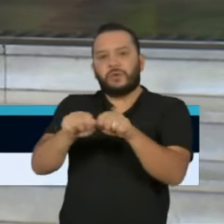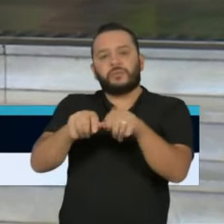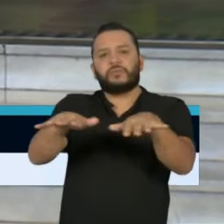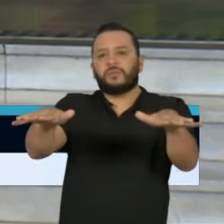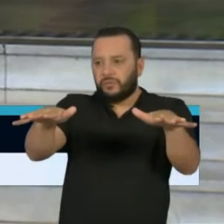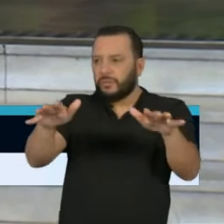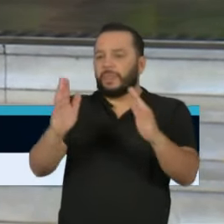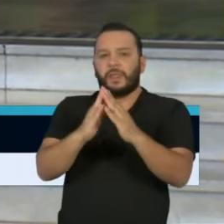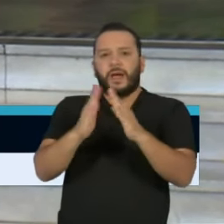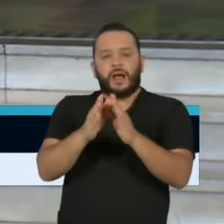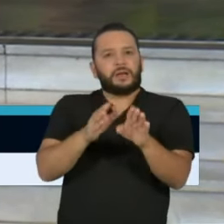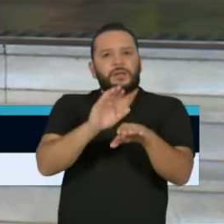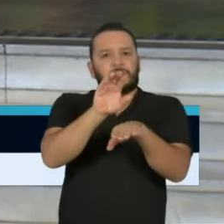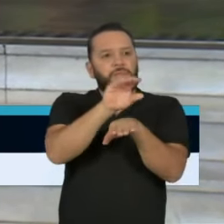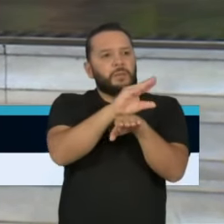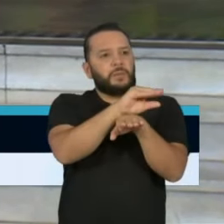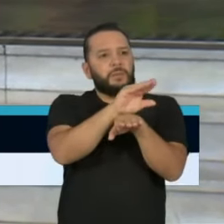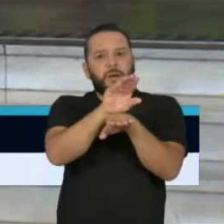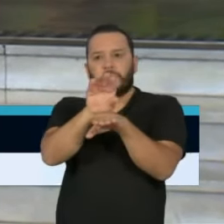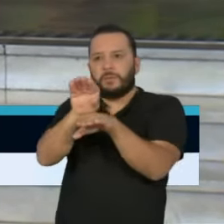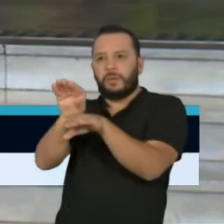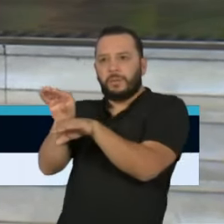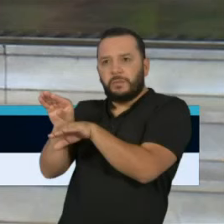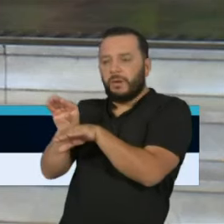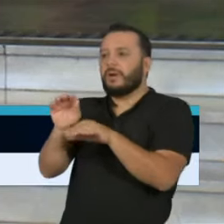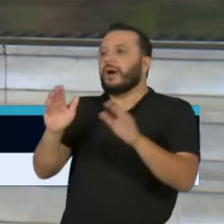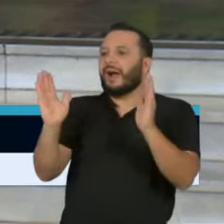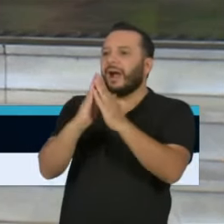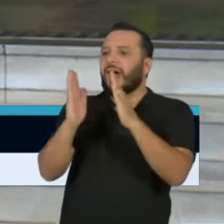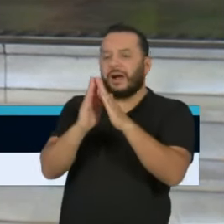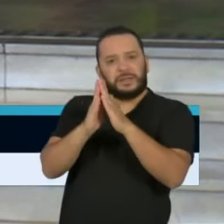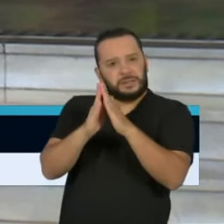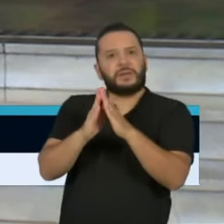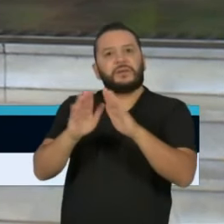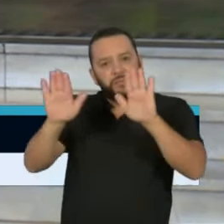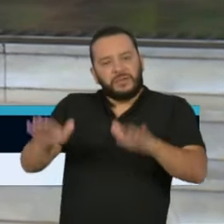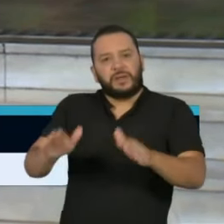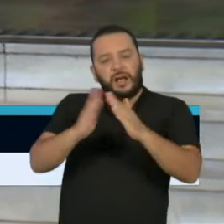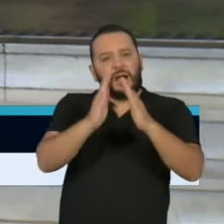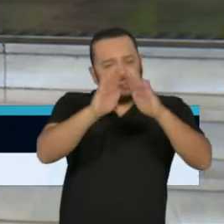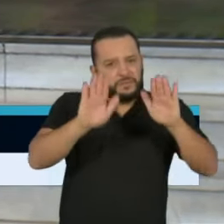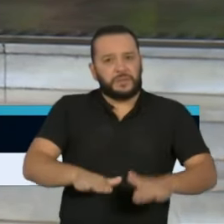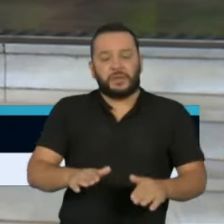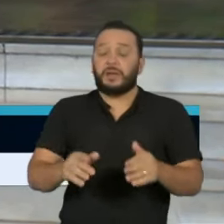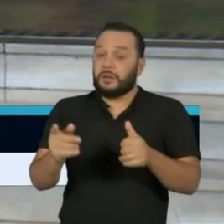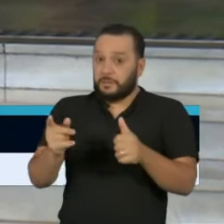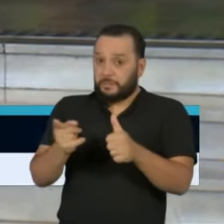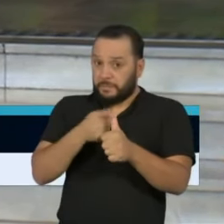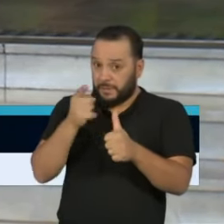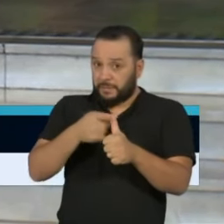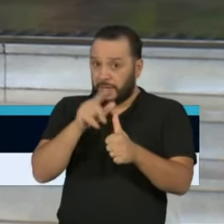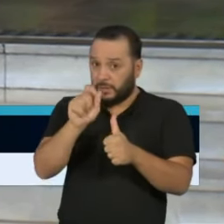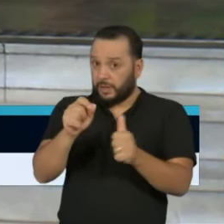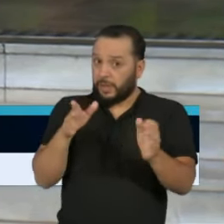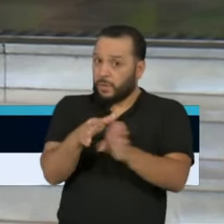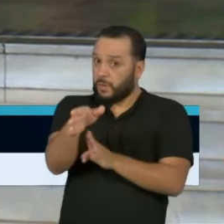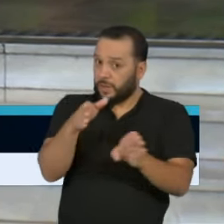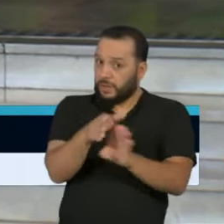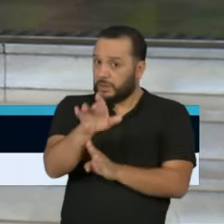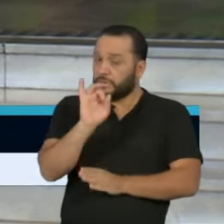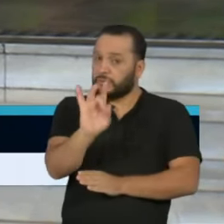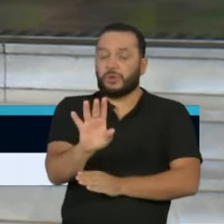e que elas retornem às suas casas e fiquem em casa. A primeira medida será orientativa.